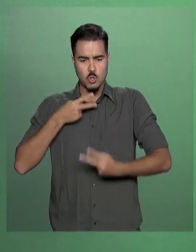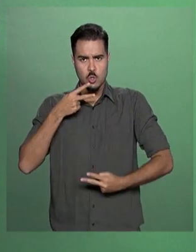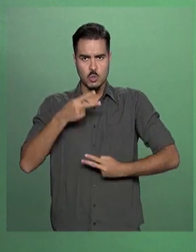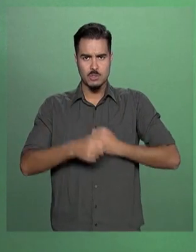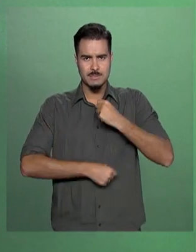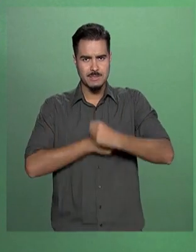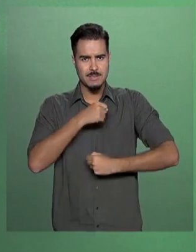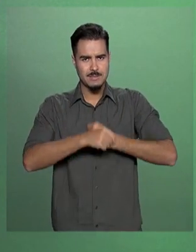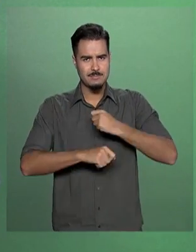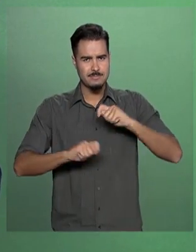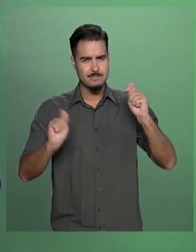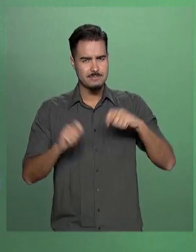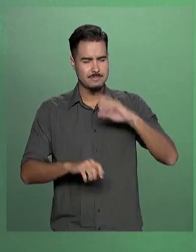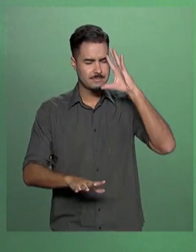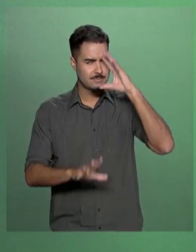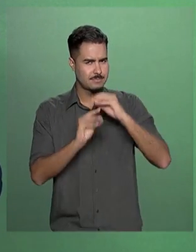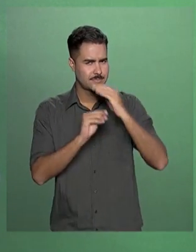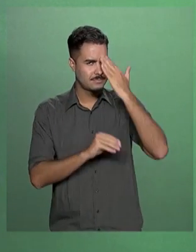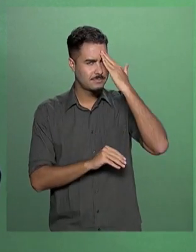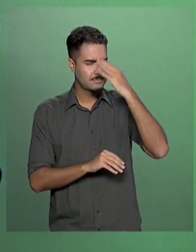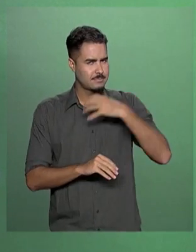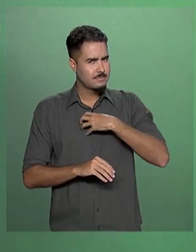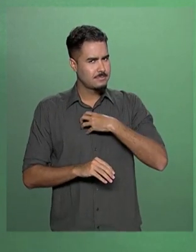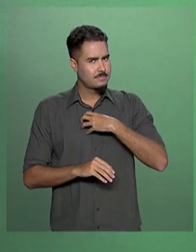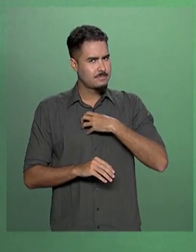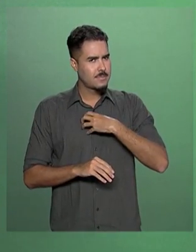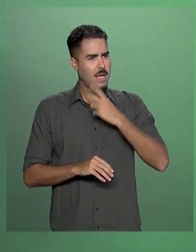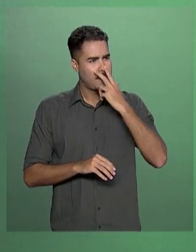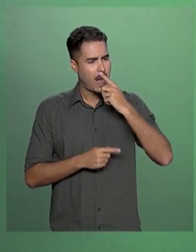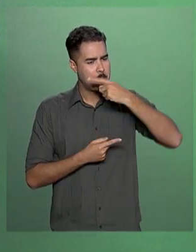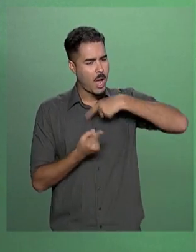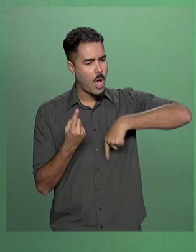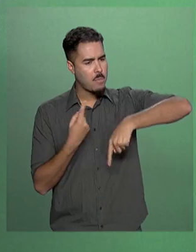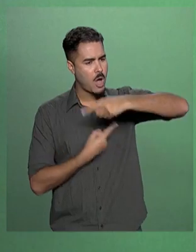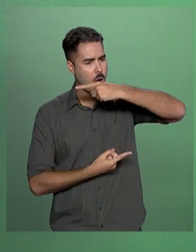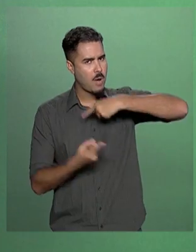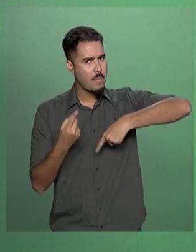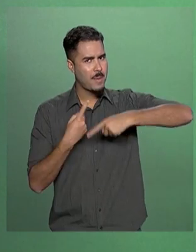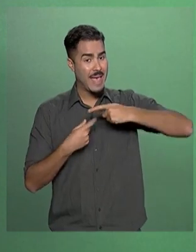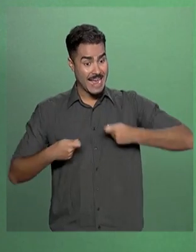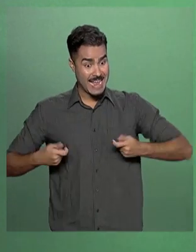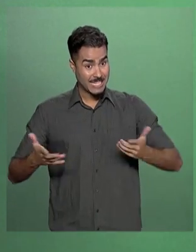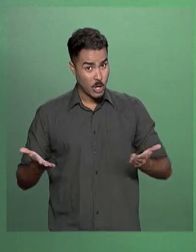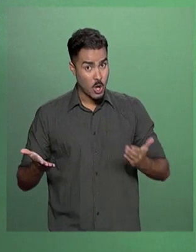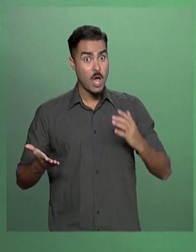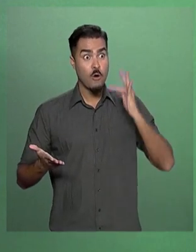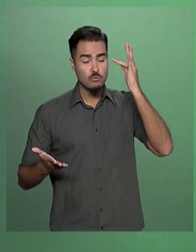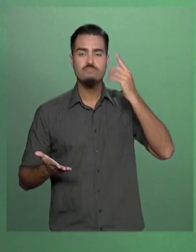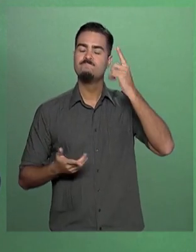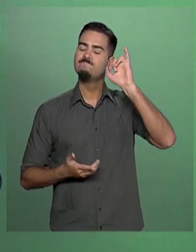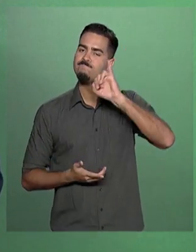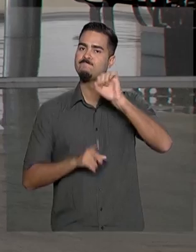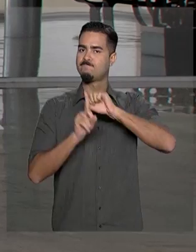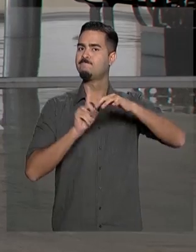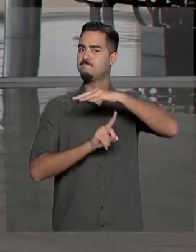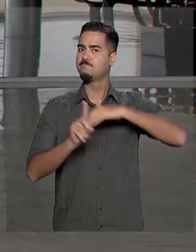matemáticos para entender como isso vai se pagar e como isso é tão importante para a nossa sociedade.